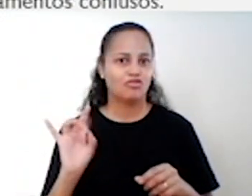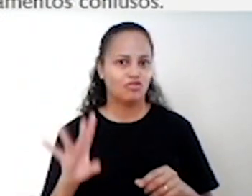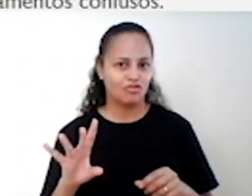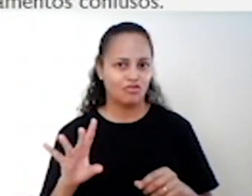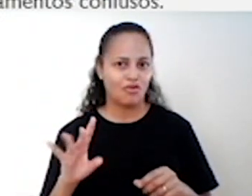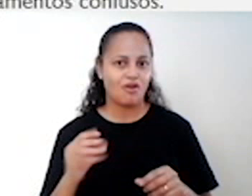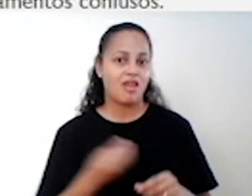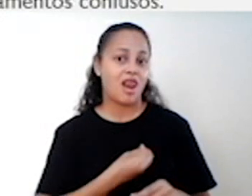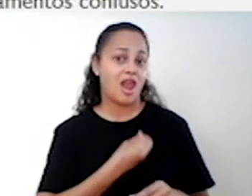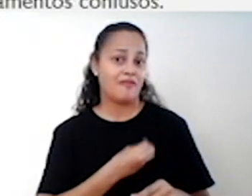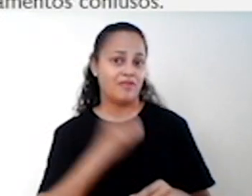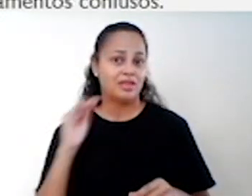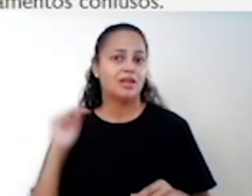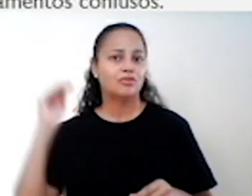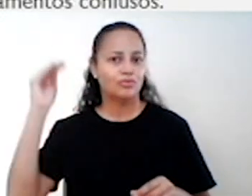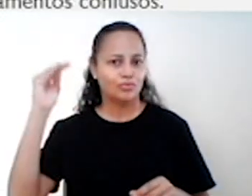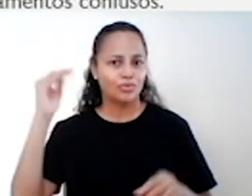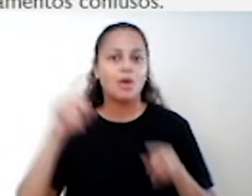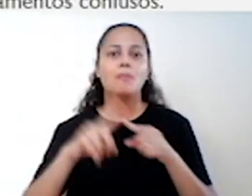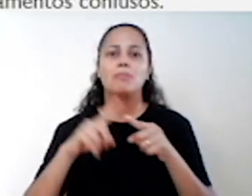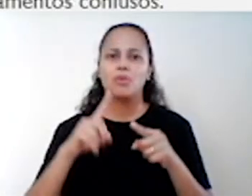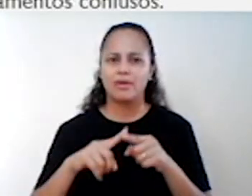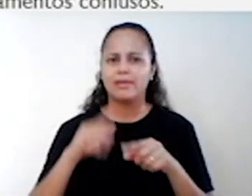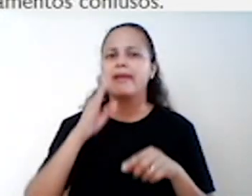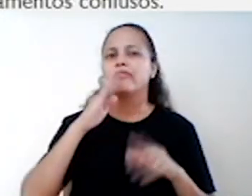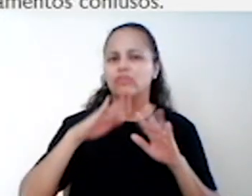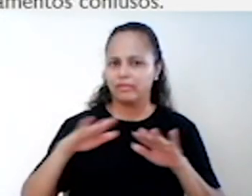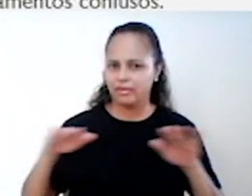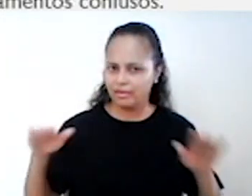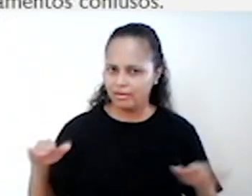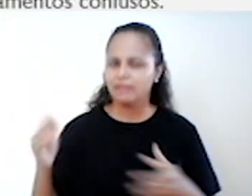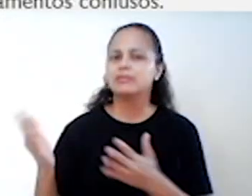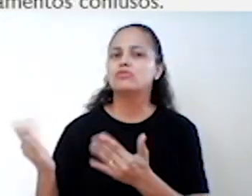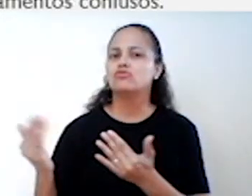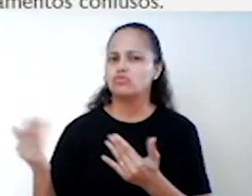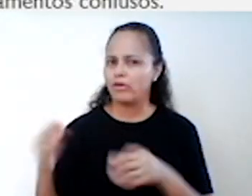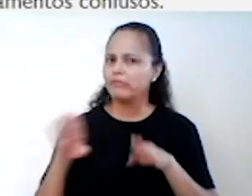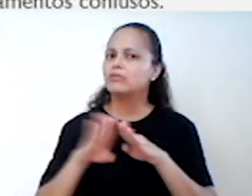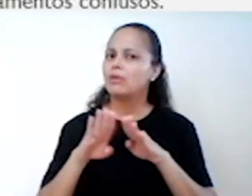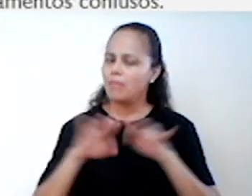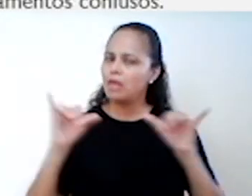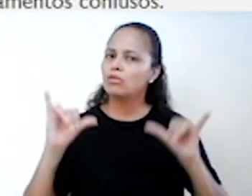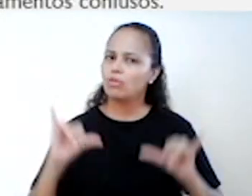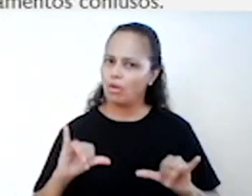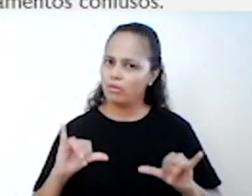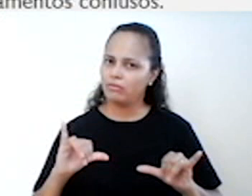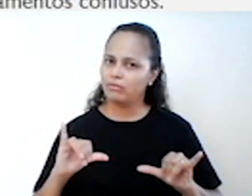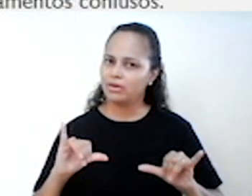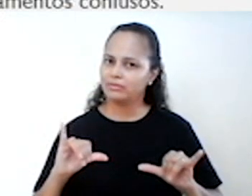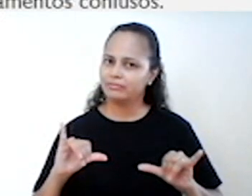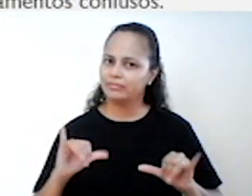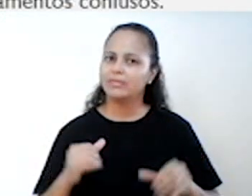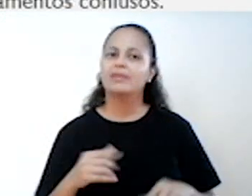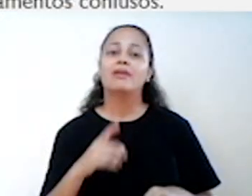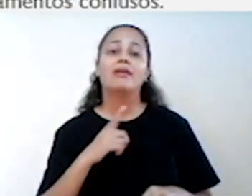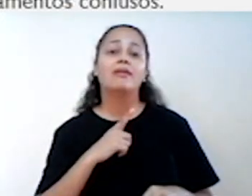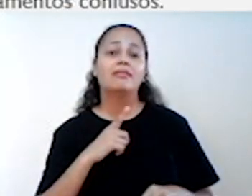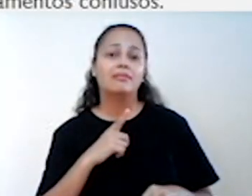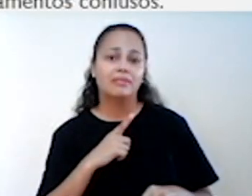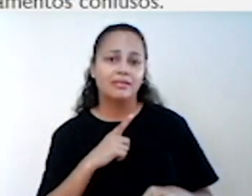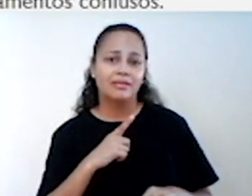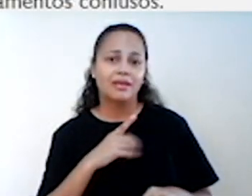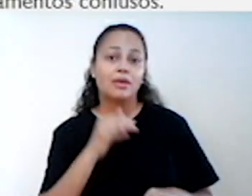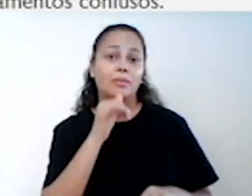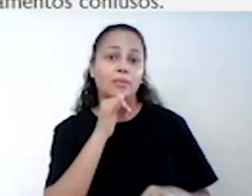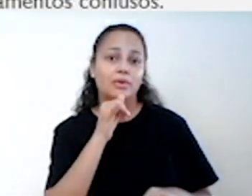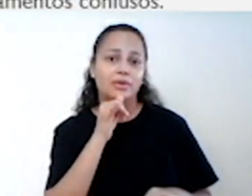adulta da vida. As crianças, adolescentes e jovens também sofrem com as perdas tanto quanto um adulto. Algumas